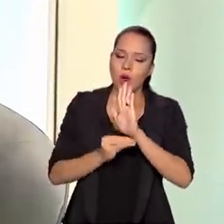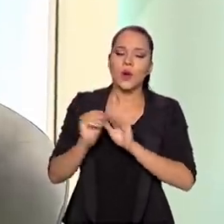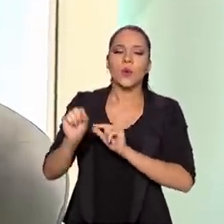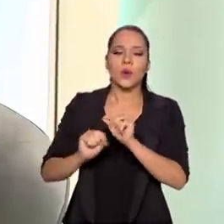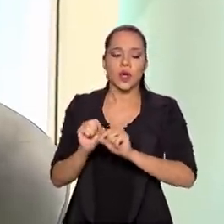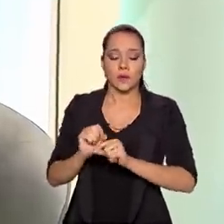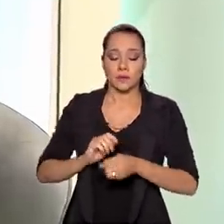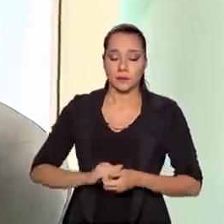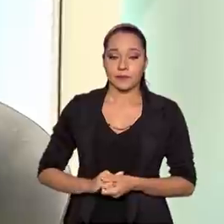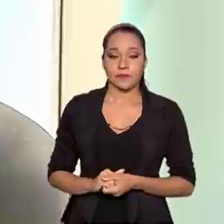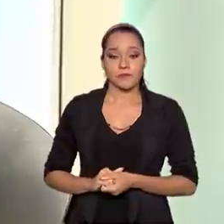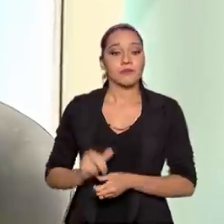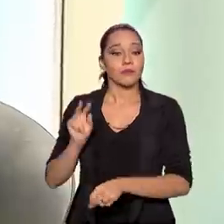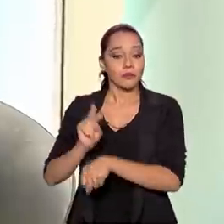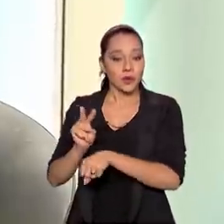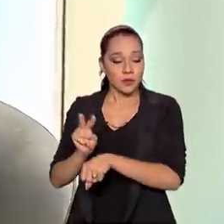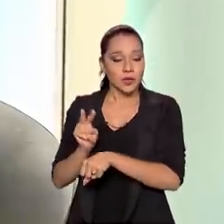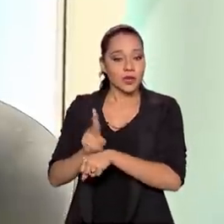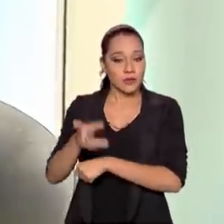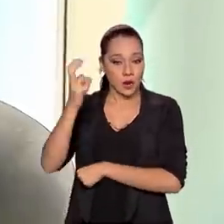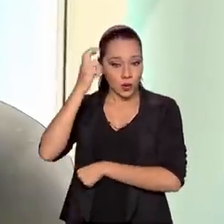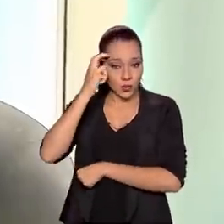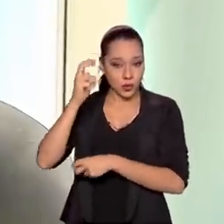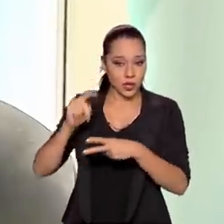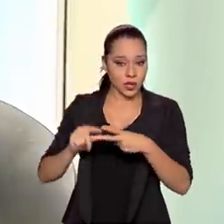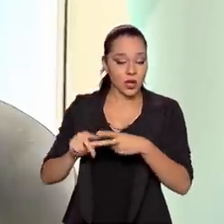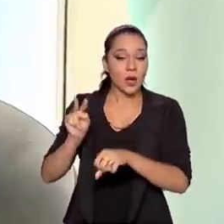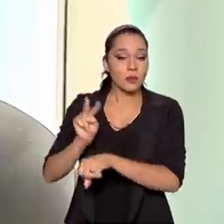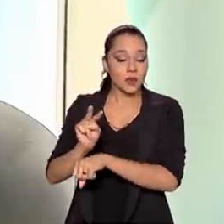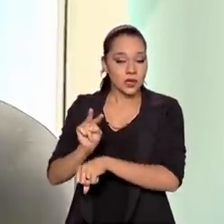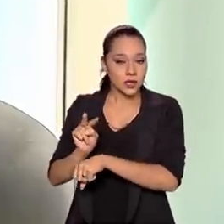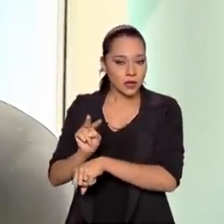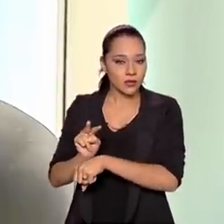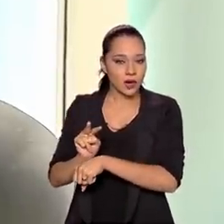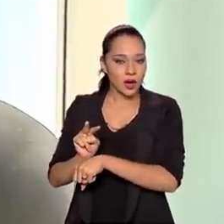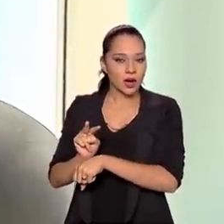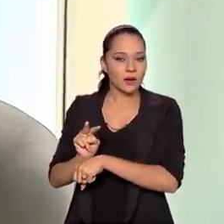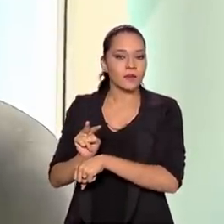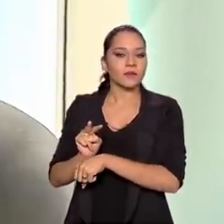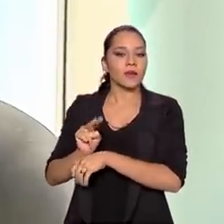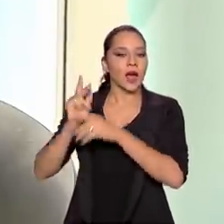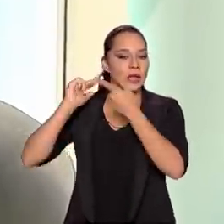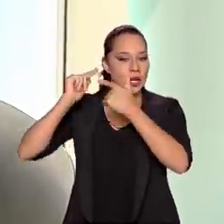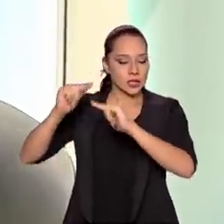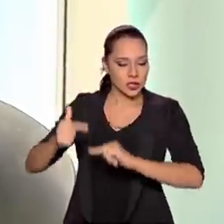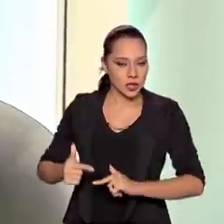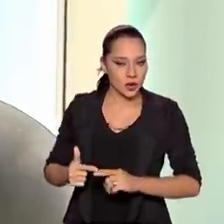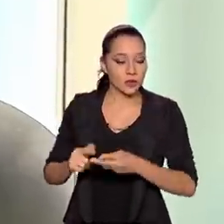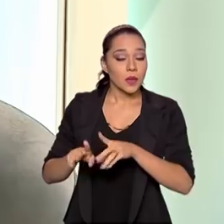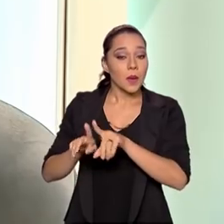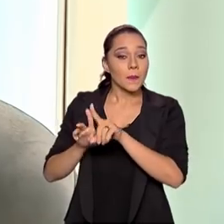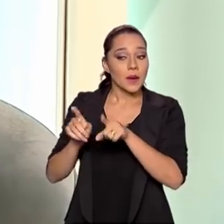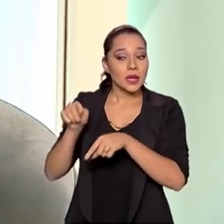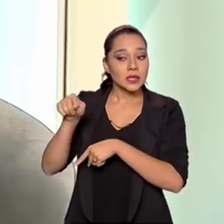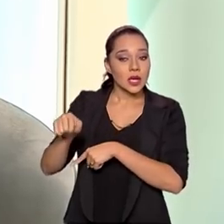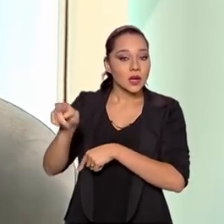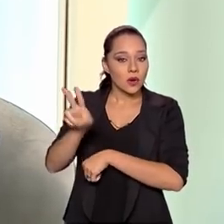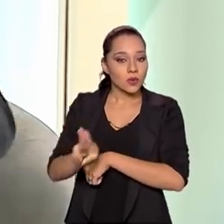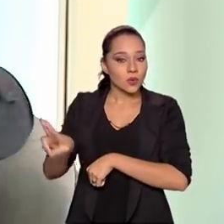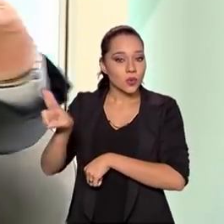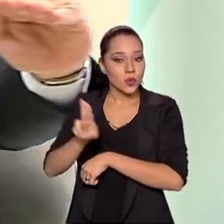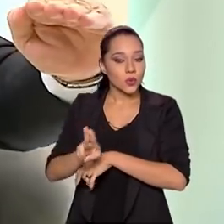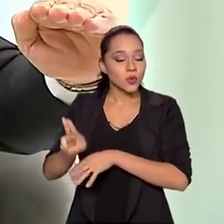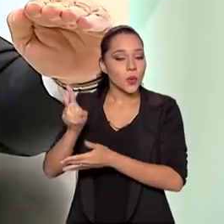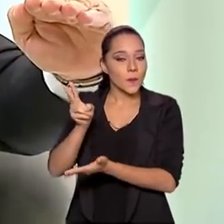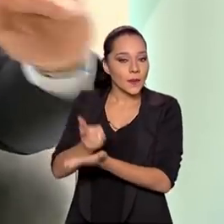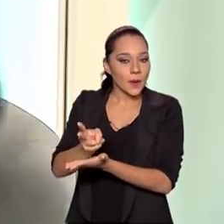jurídico do índio? Preservando a sua cultura, preservando as suas tradições, mas ele como uso frutuário